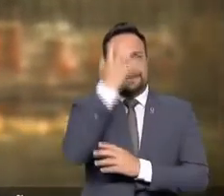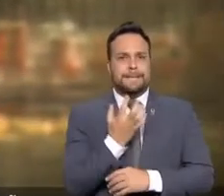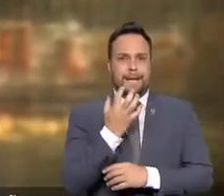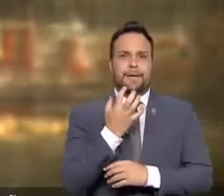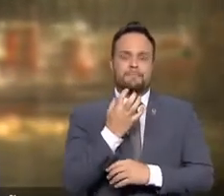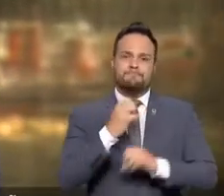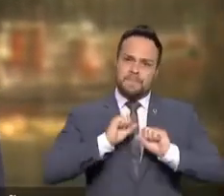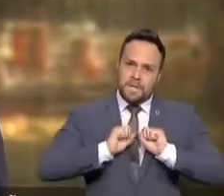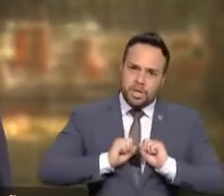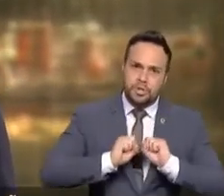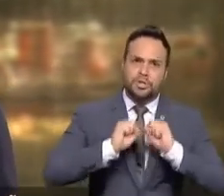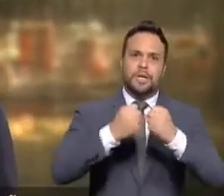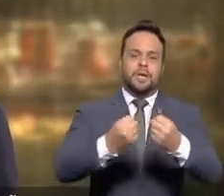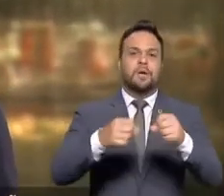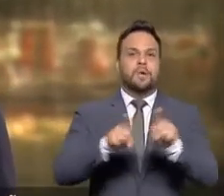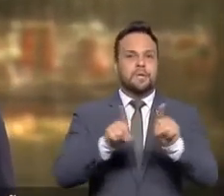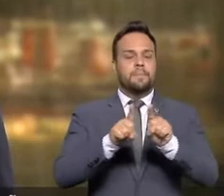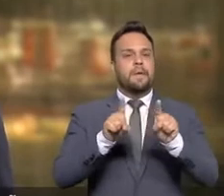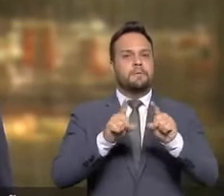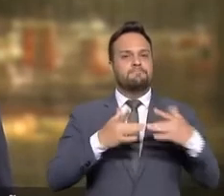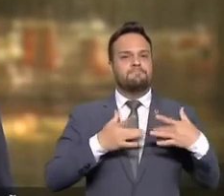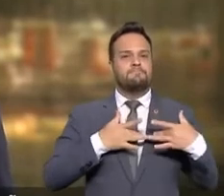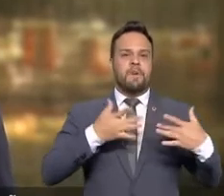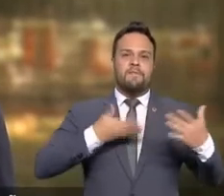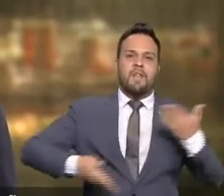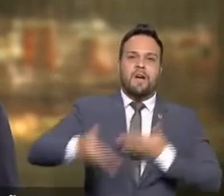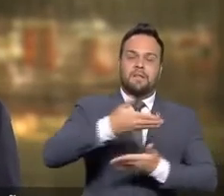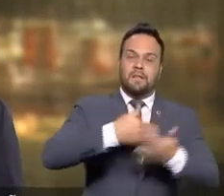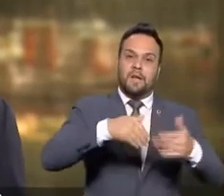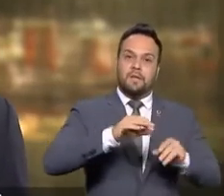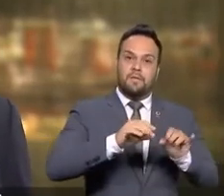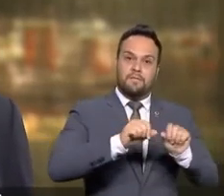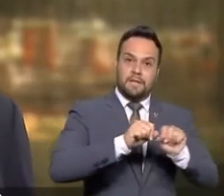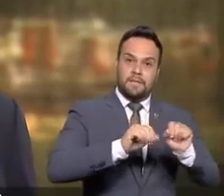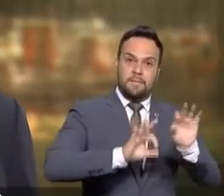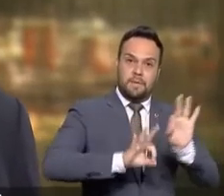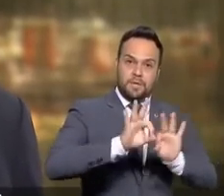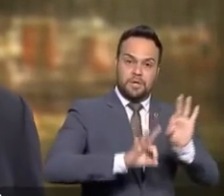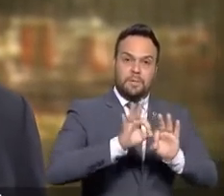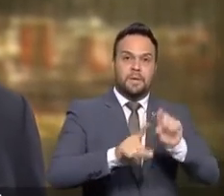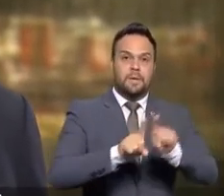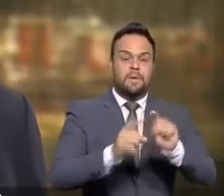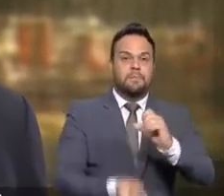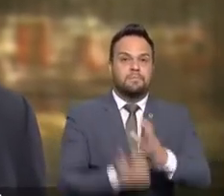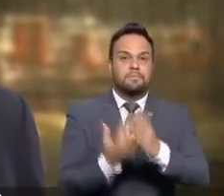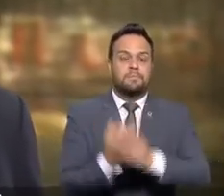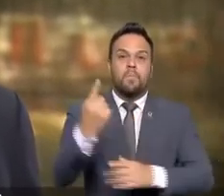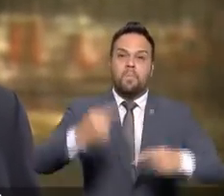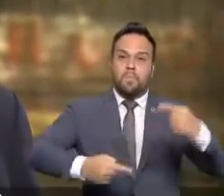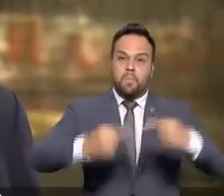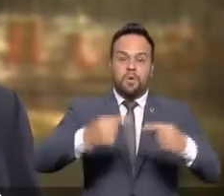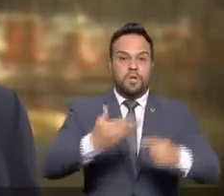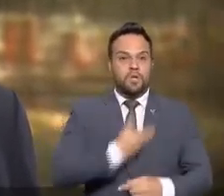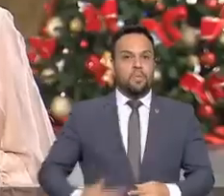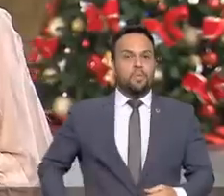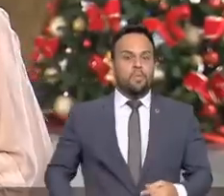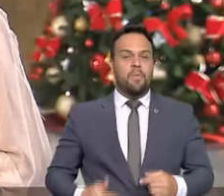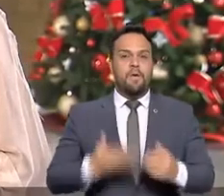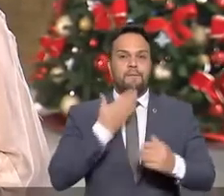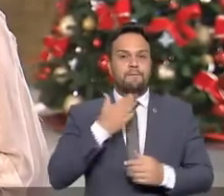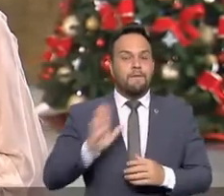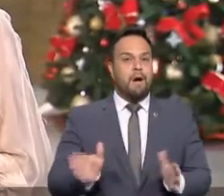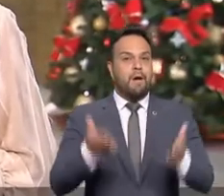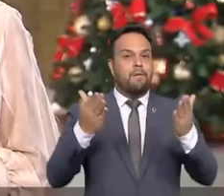dedicação e espírito fraterno no planejamento e na construção de políticas públicas em prol de todas as famílias.